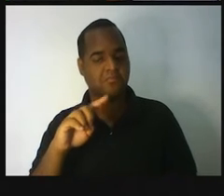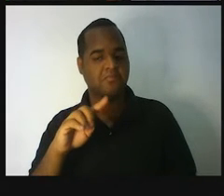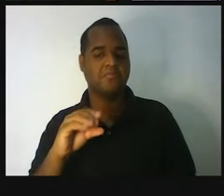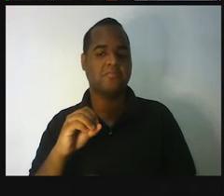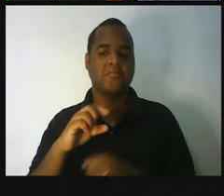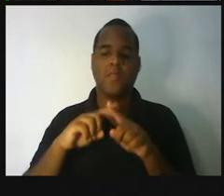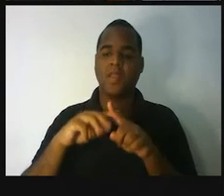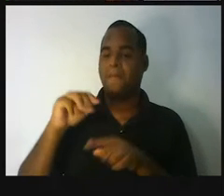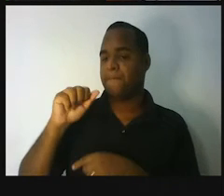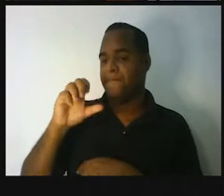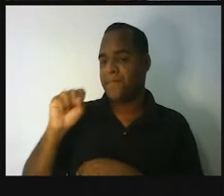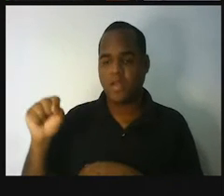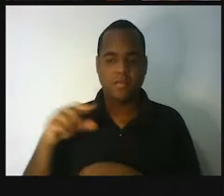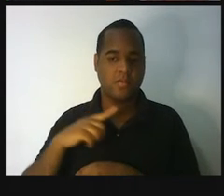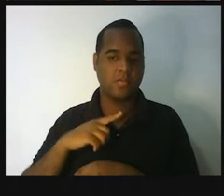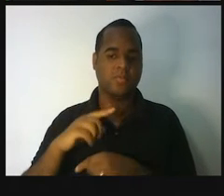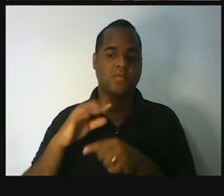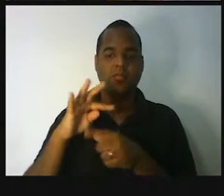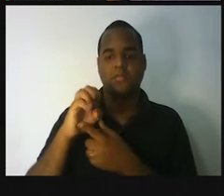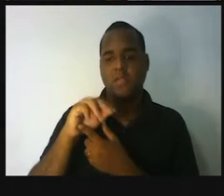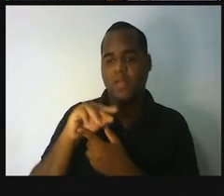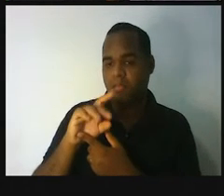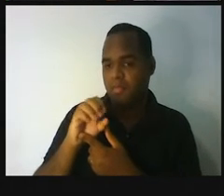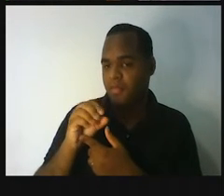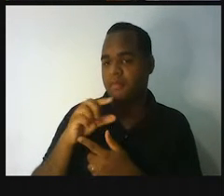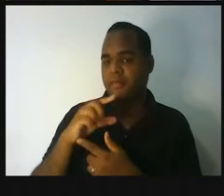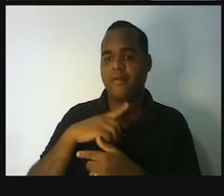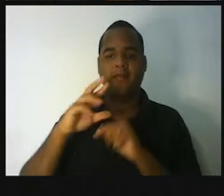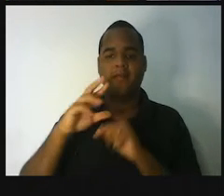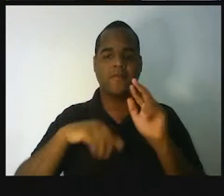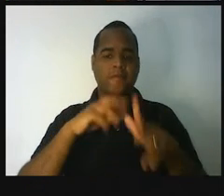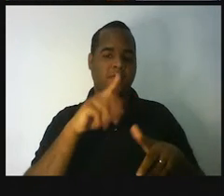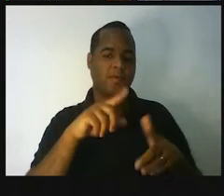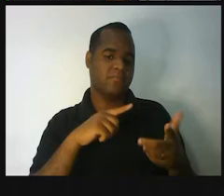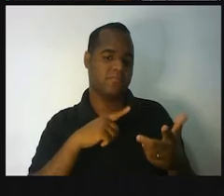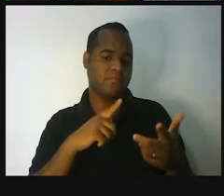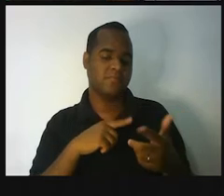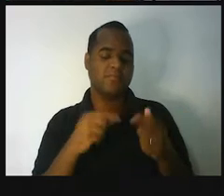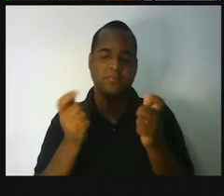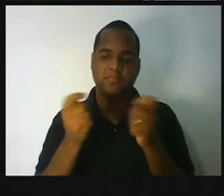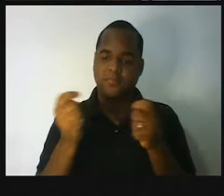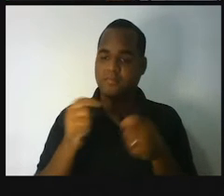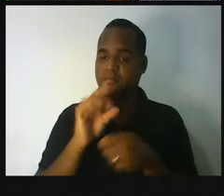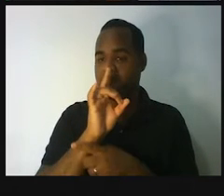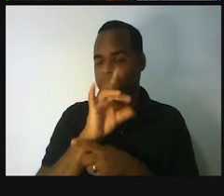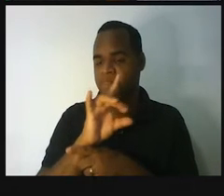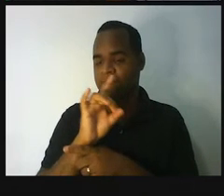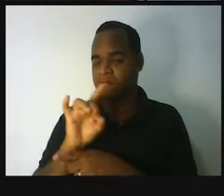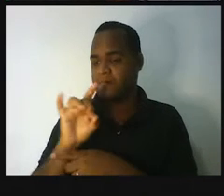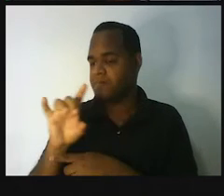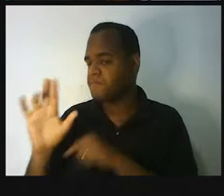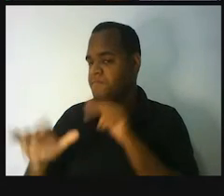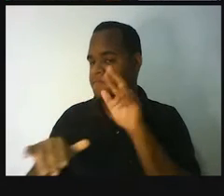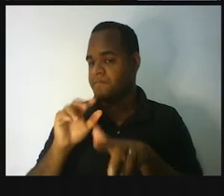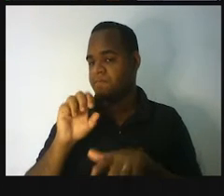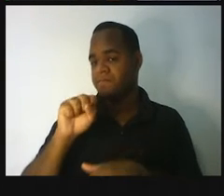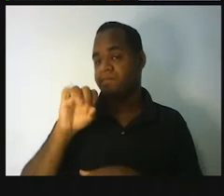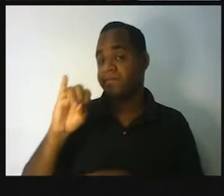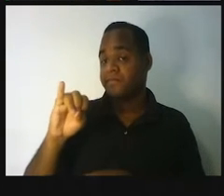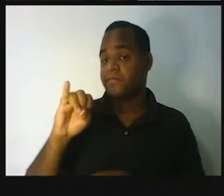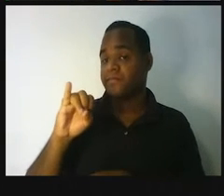o tempo, corrente elétrica, a intensidade luminosa e assim vai. E para cada um desses, o SI